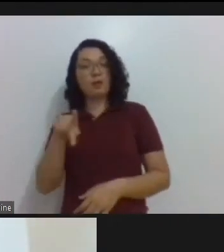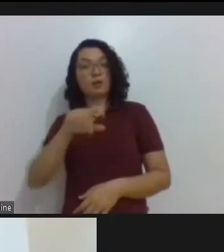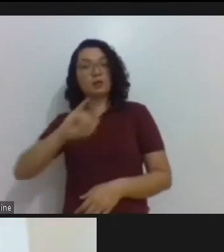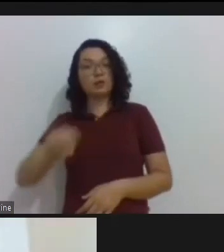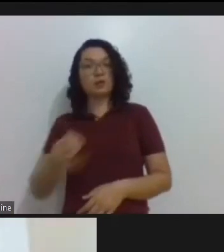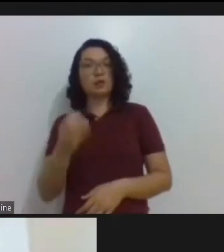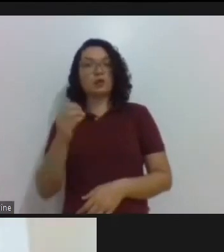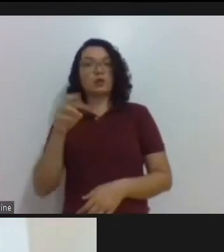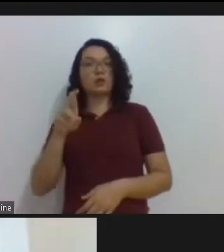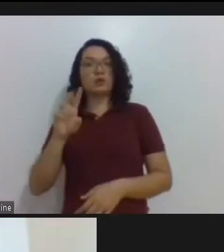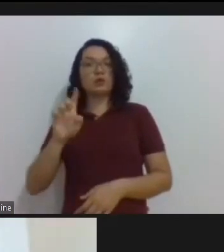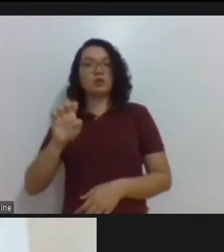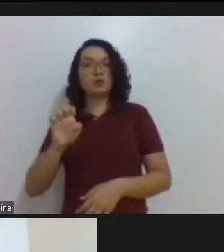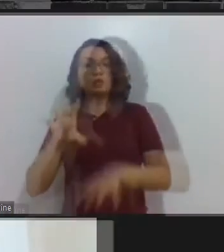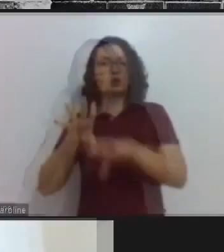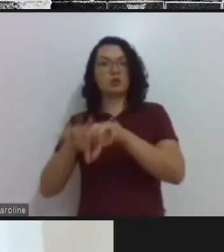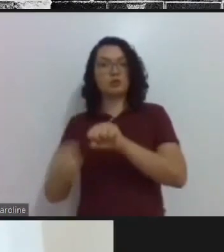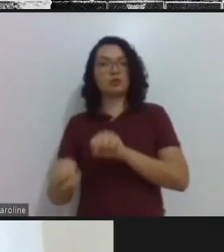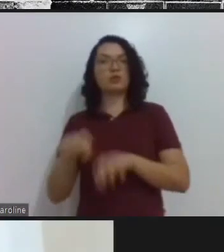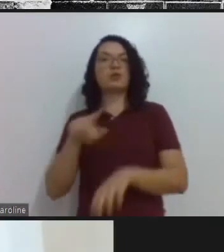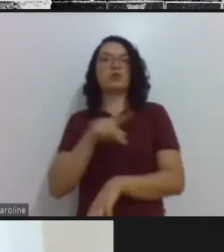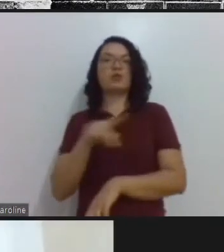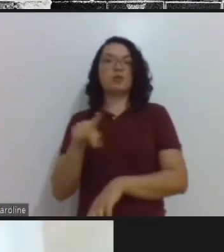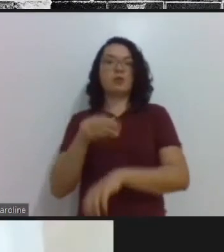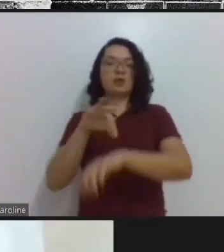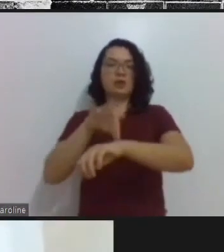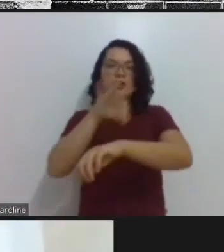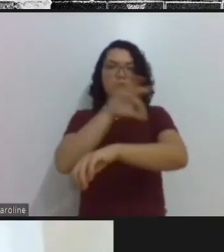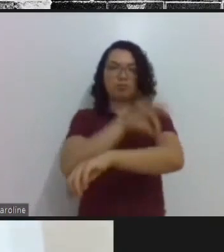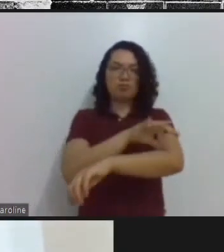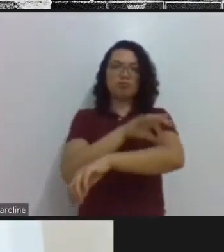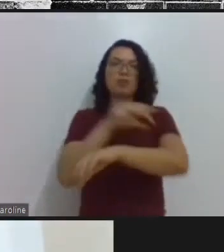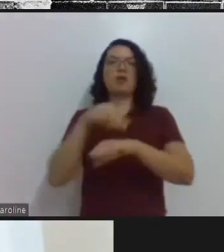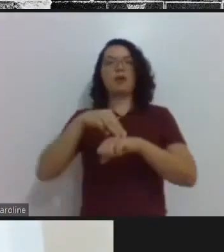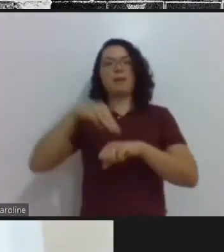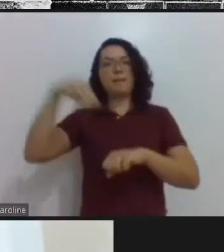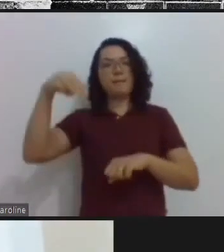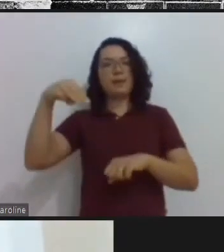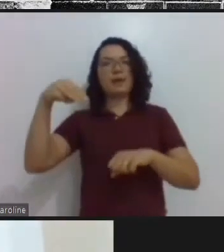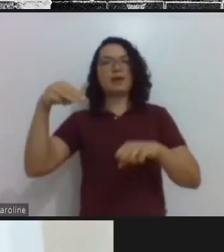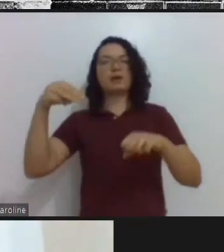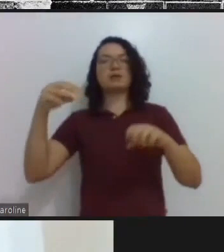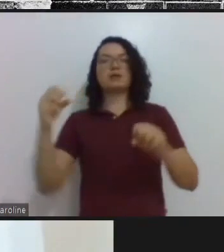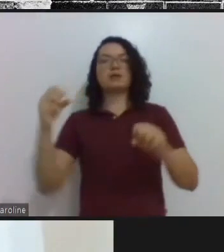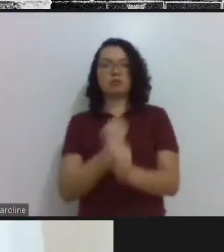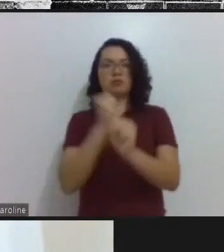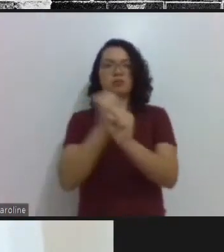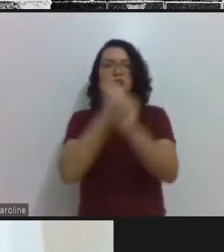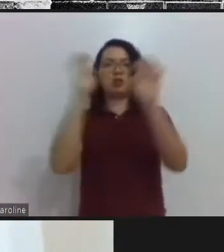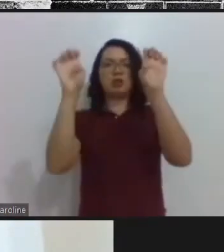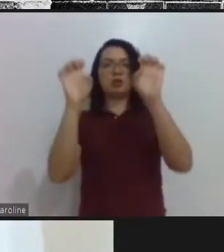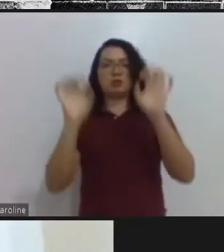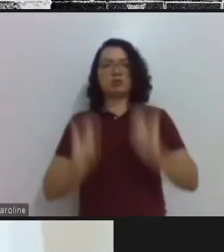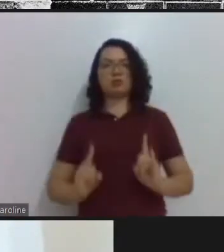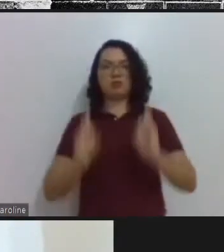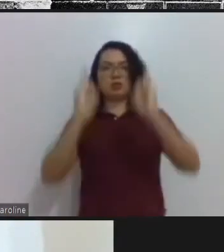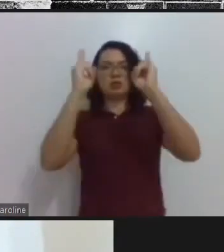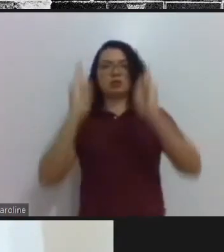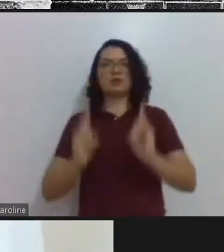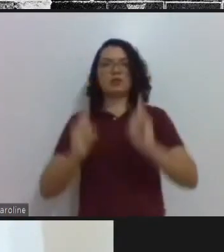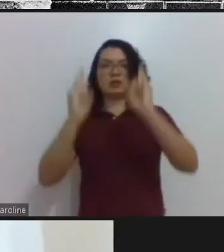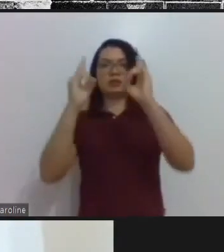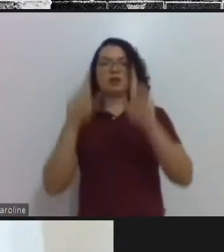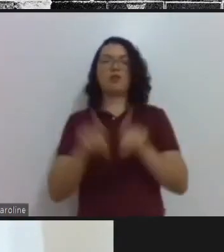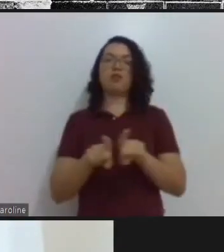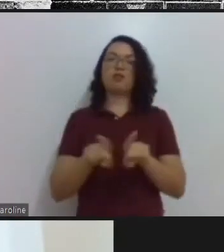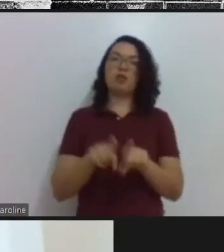renováveis com aplicação na edificação, pela Universidade Internacional de Andalucía, na Espanha, e mestre em